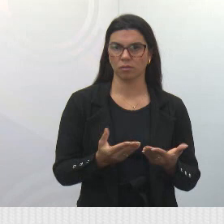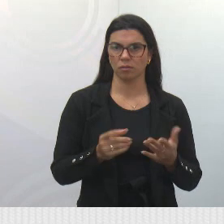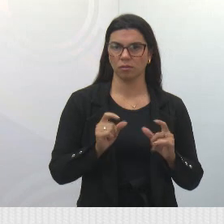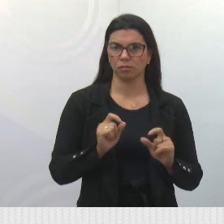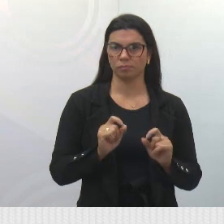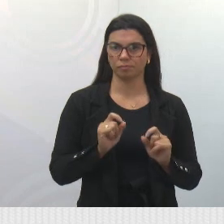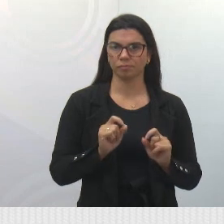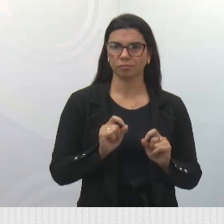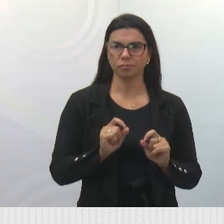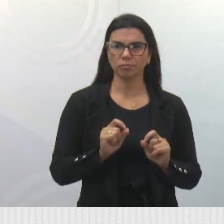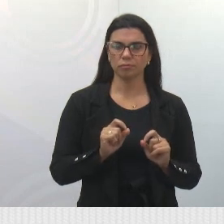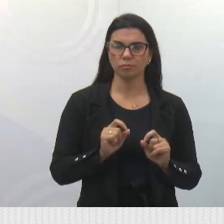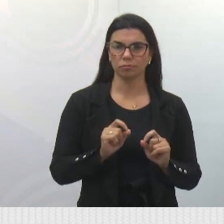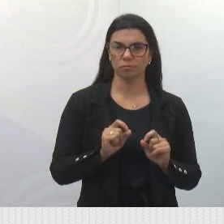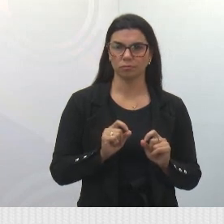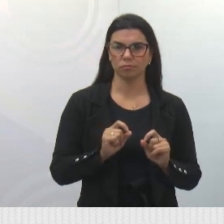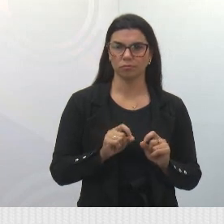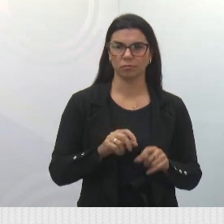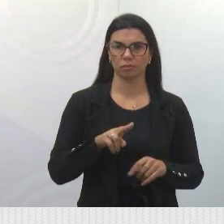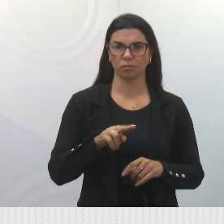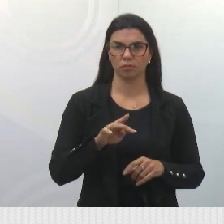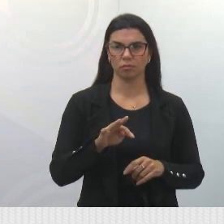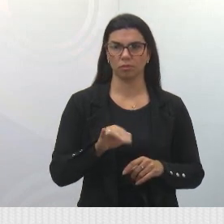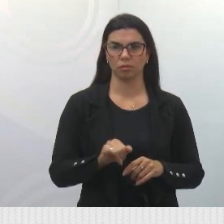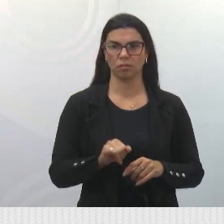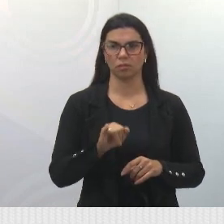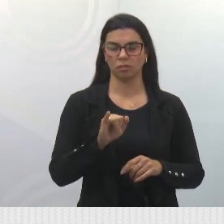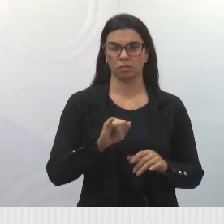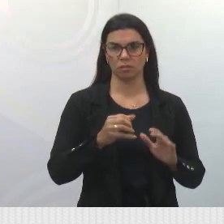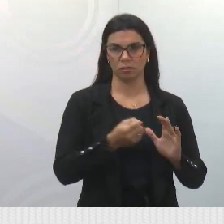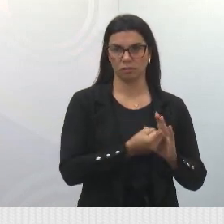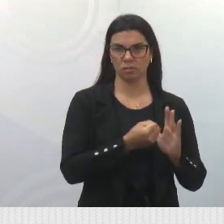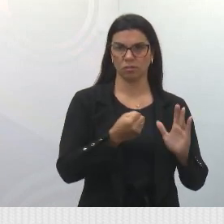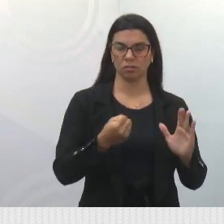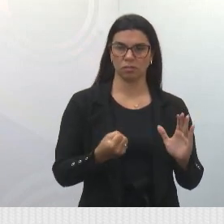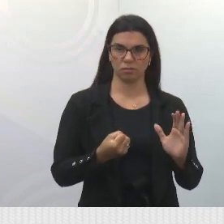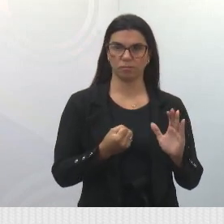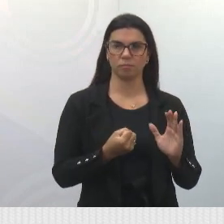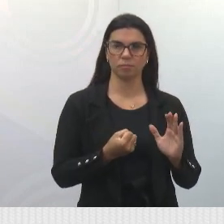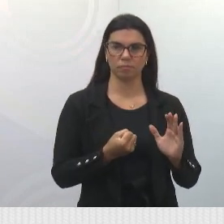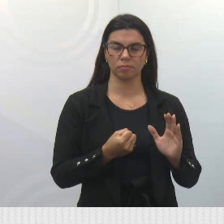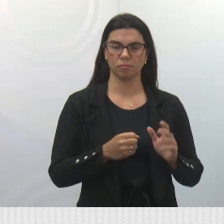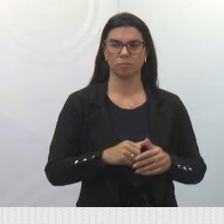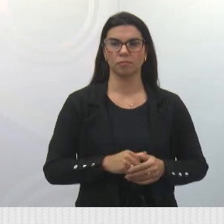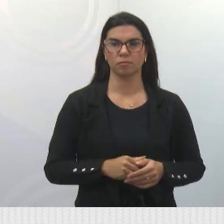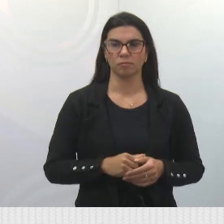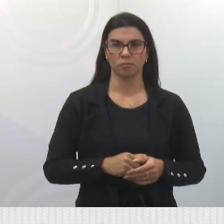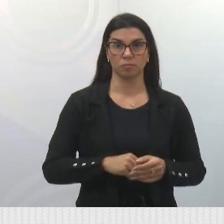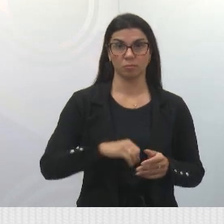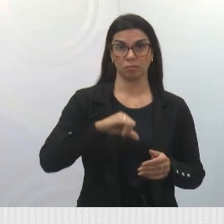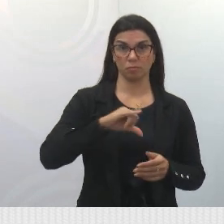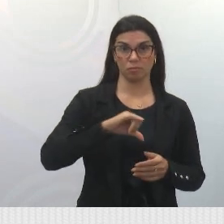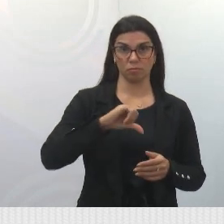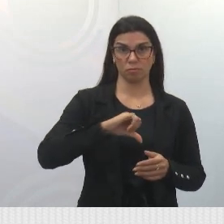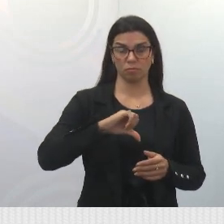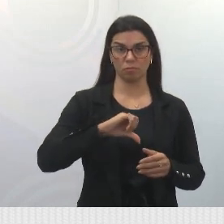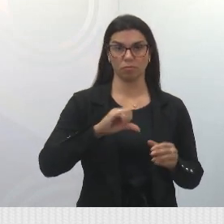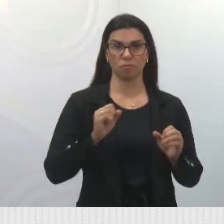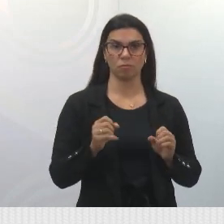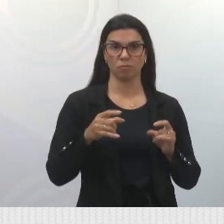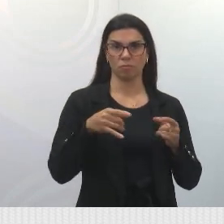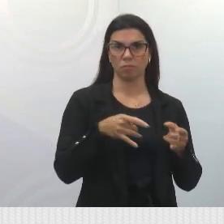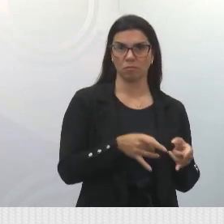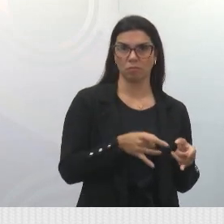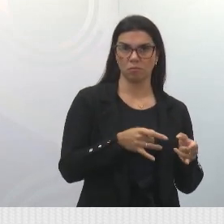de uma parte da Santa Casa, que é o setor da UTI. Então, foram nove